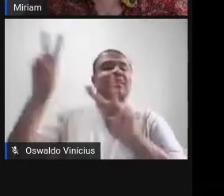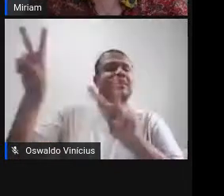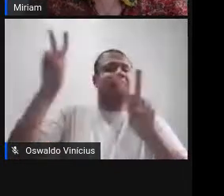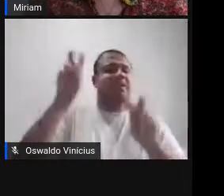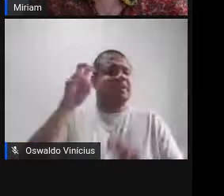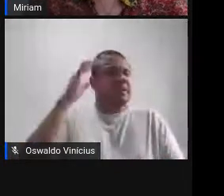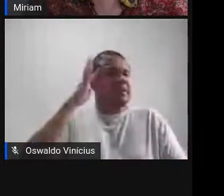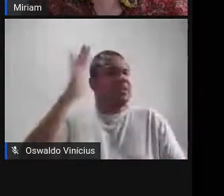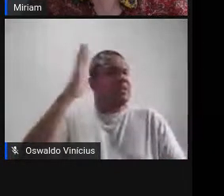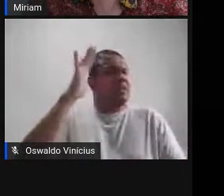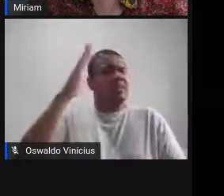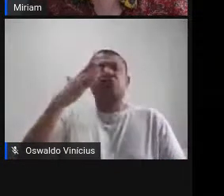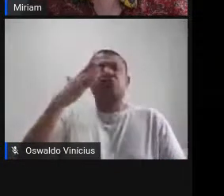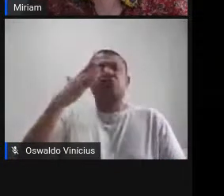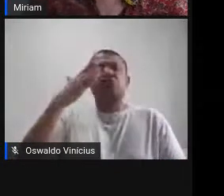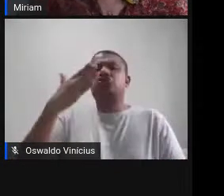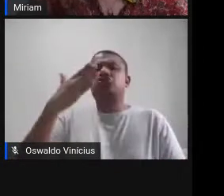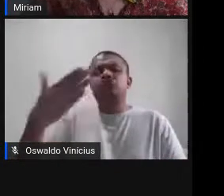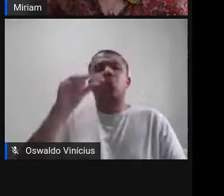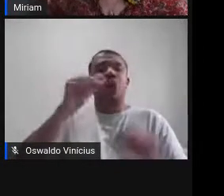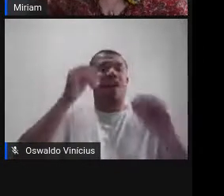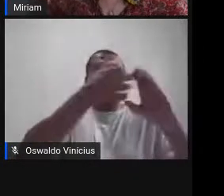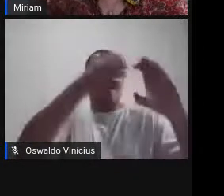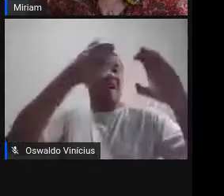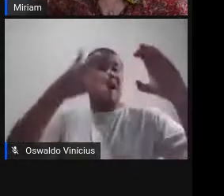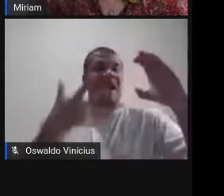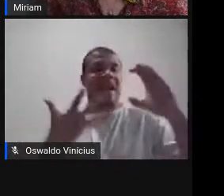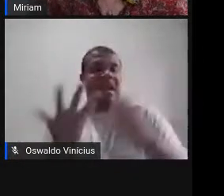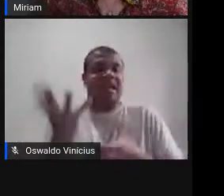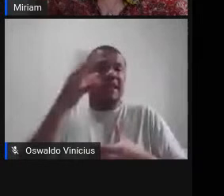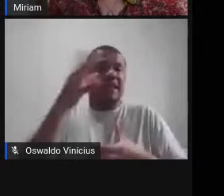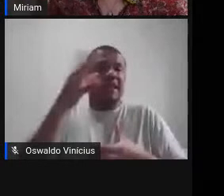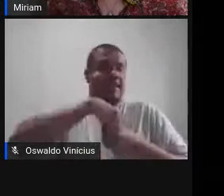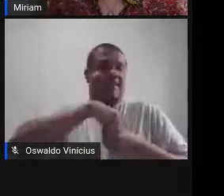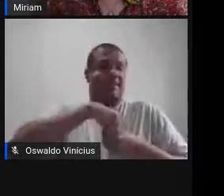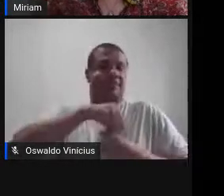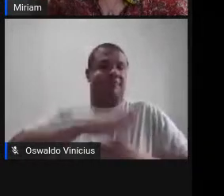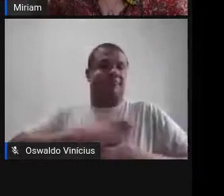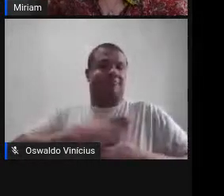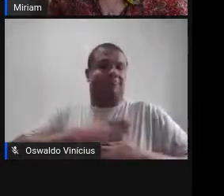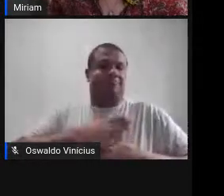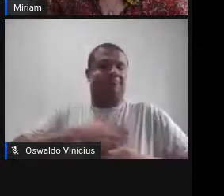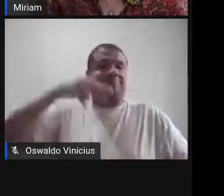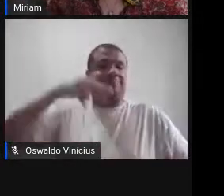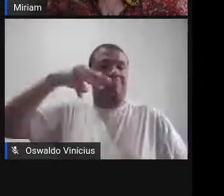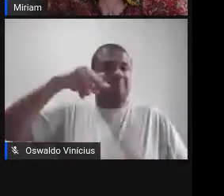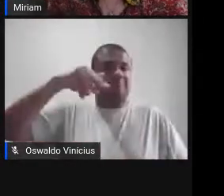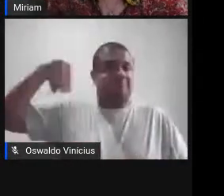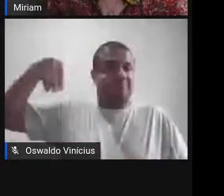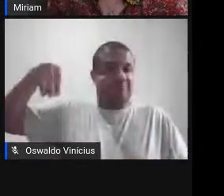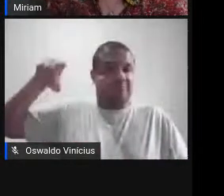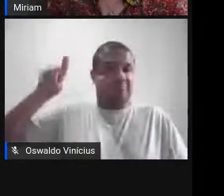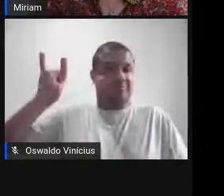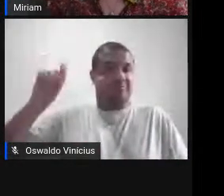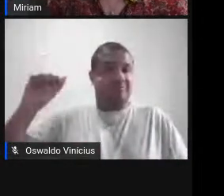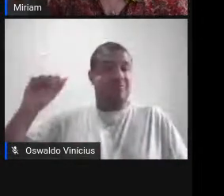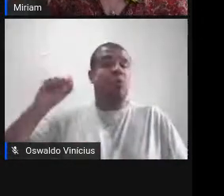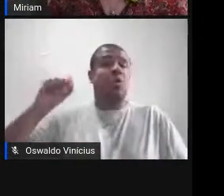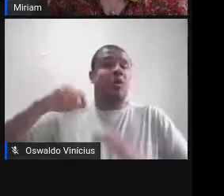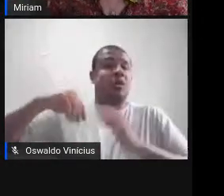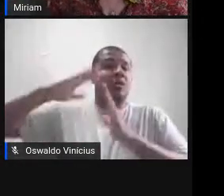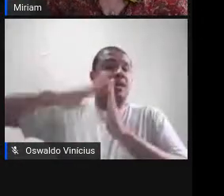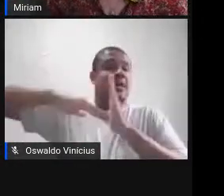evocar as características intrínsecas à mídia em questão, no caso, à mídia pintura, tá?